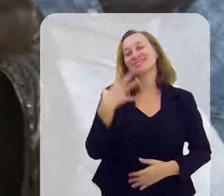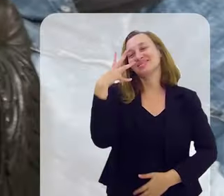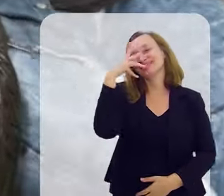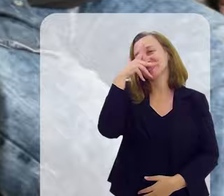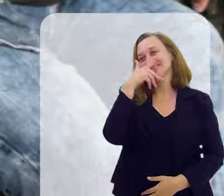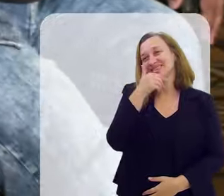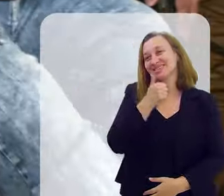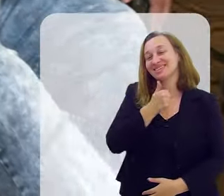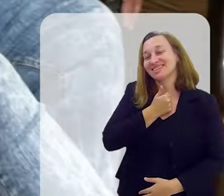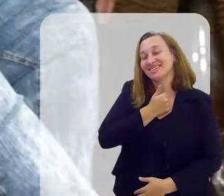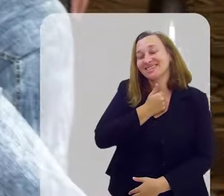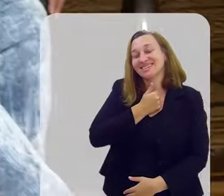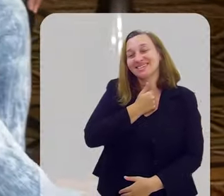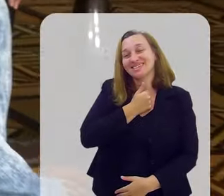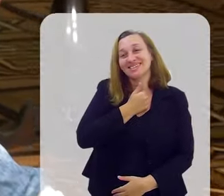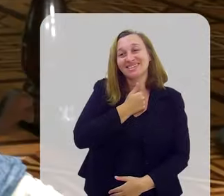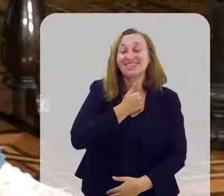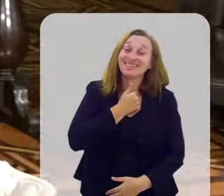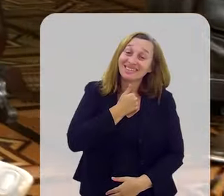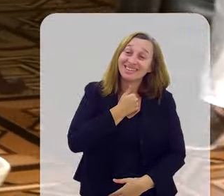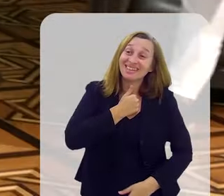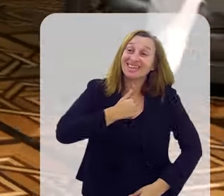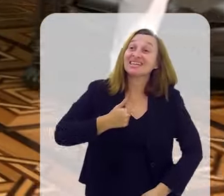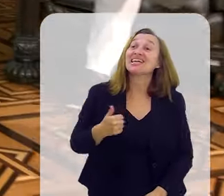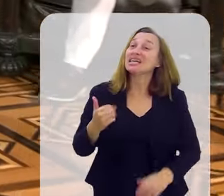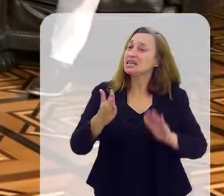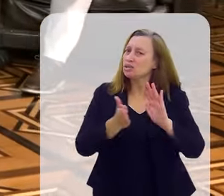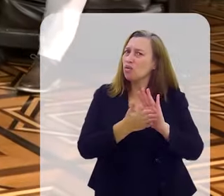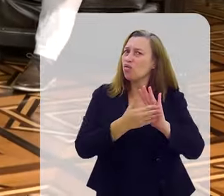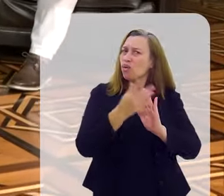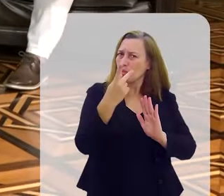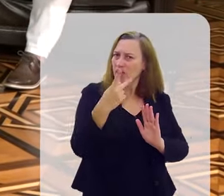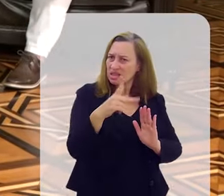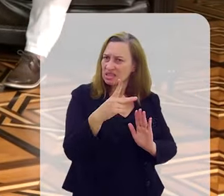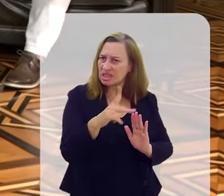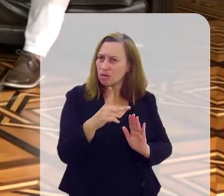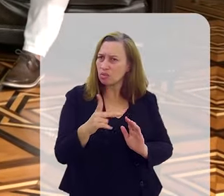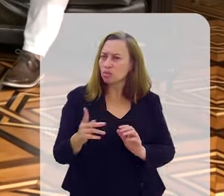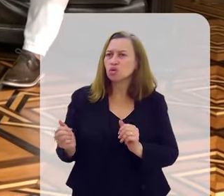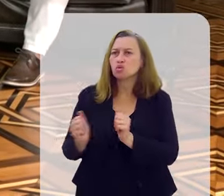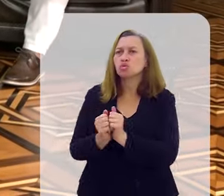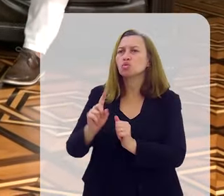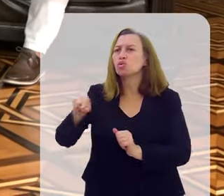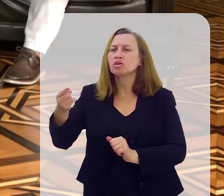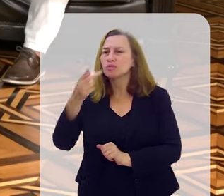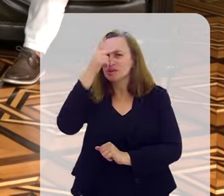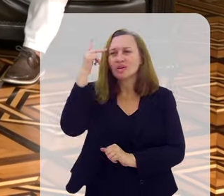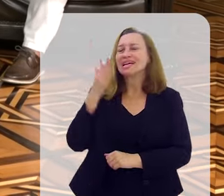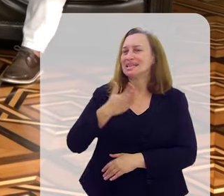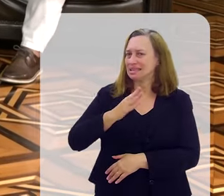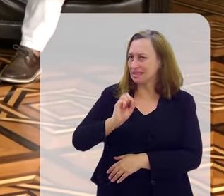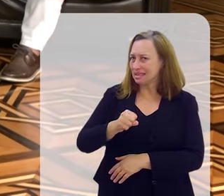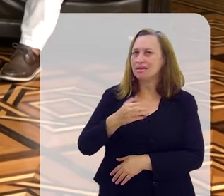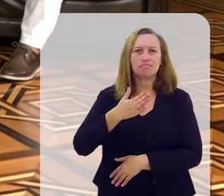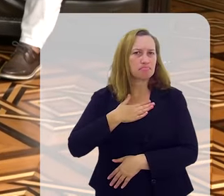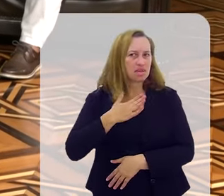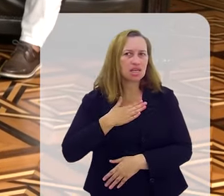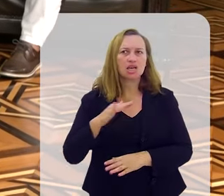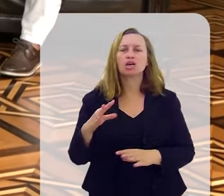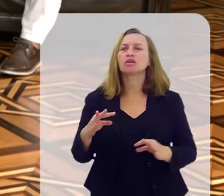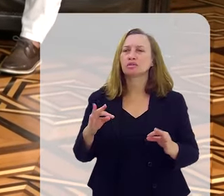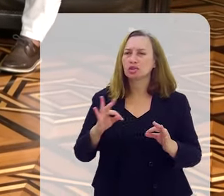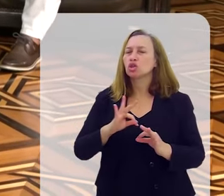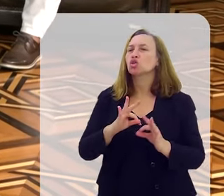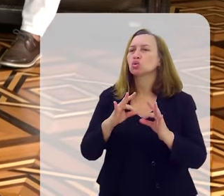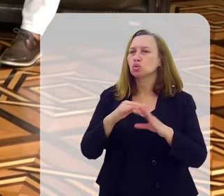Coisa linda, coisa fantástica. Essa música é sua, tem parceria com alguém. Essa música é minha. É sua. Todas as